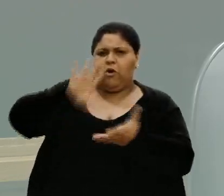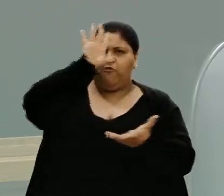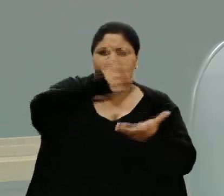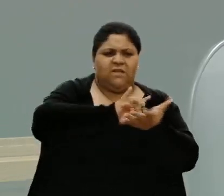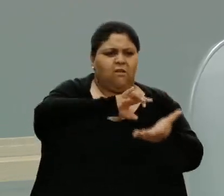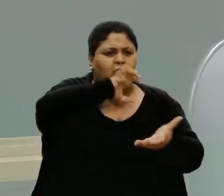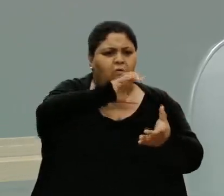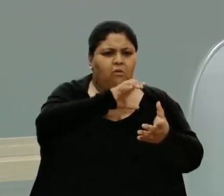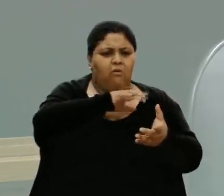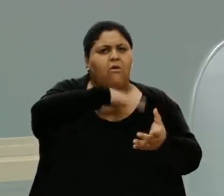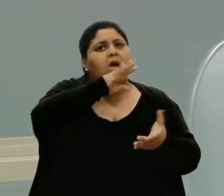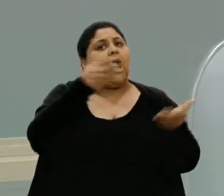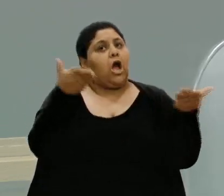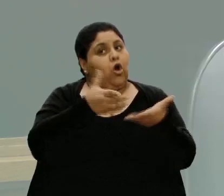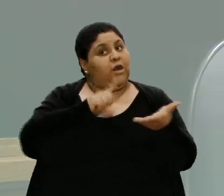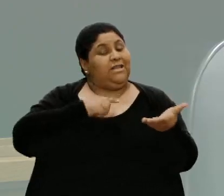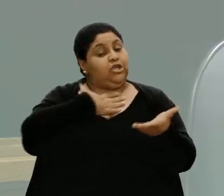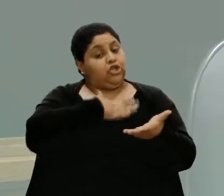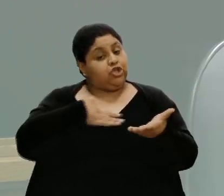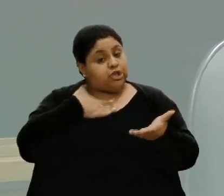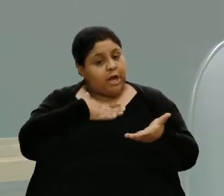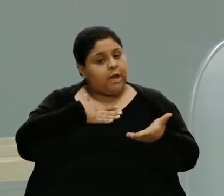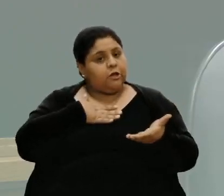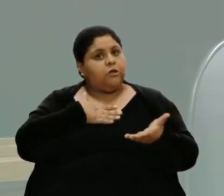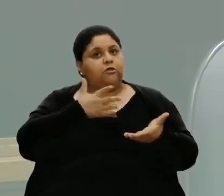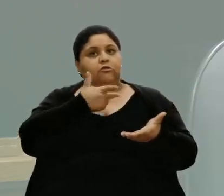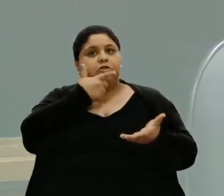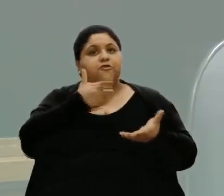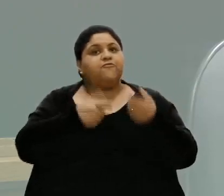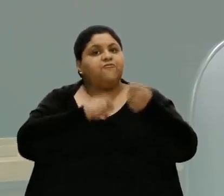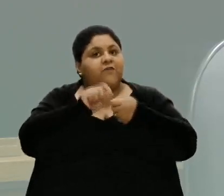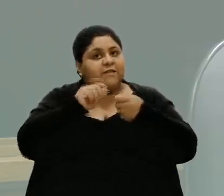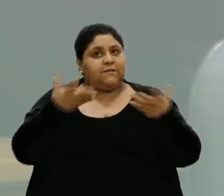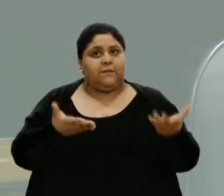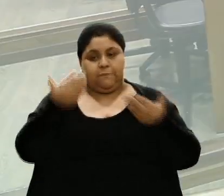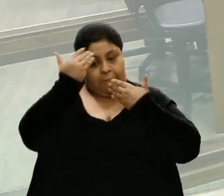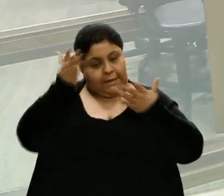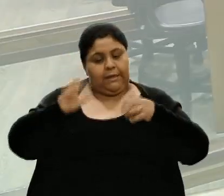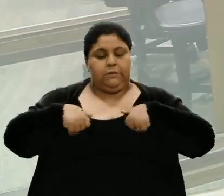Agora tem formas e formas de fazer essa regularização. Muito obrigada. Obrigada. Obrigada. Obrigada.